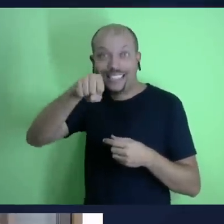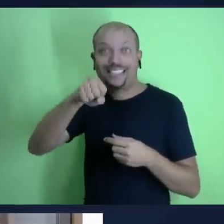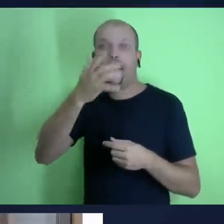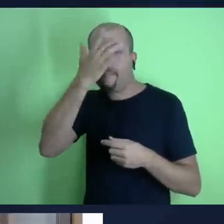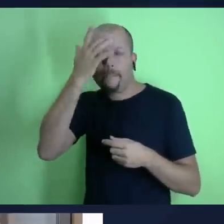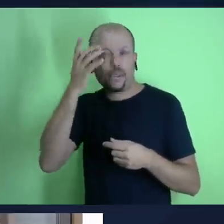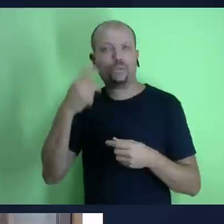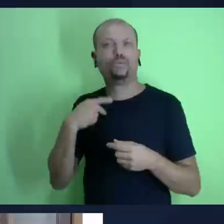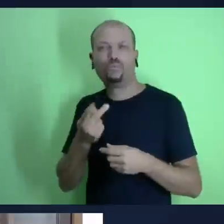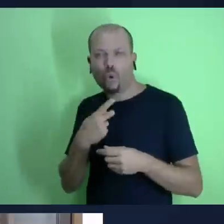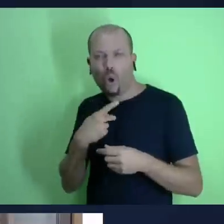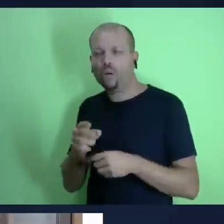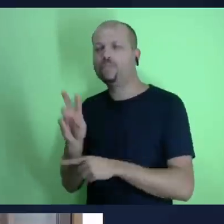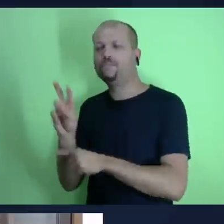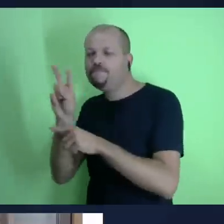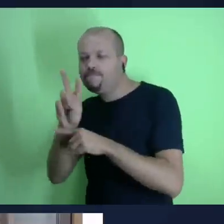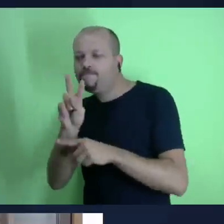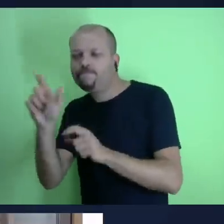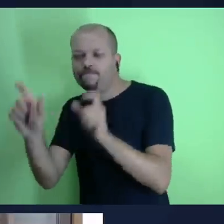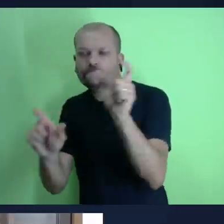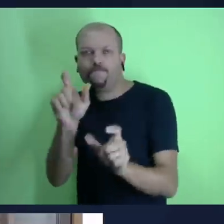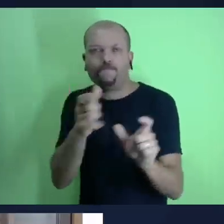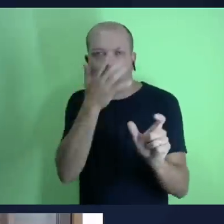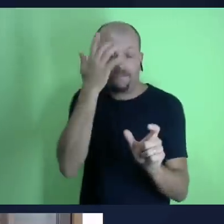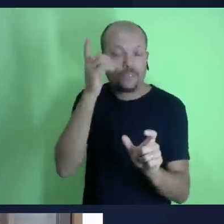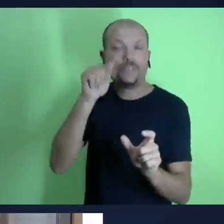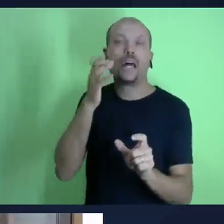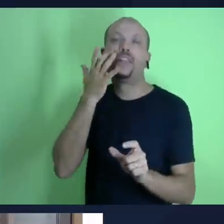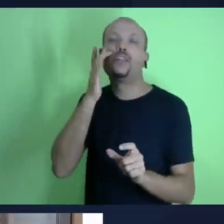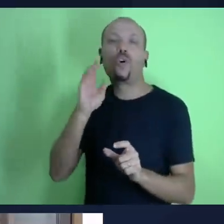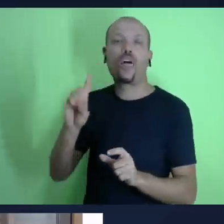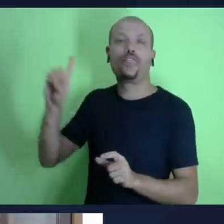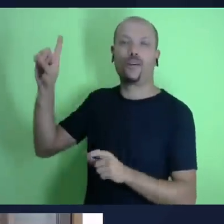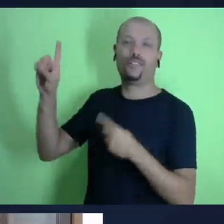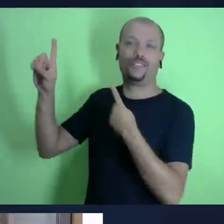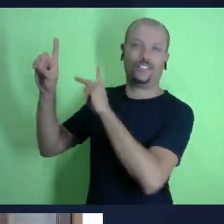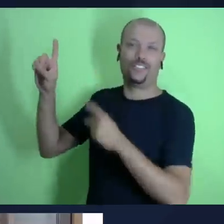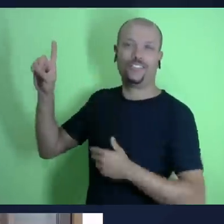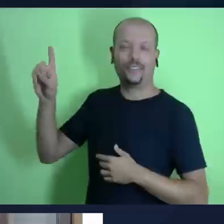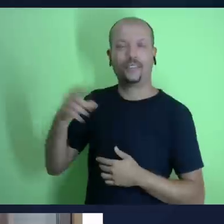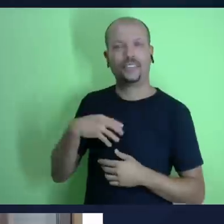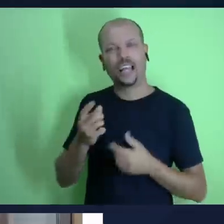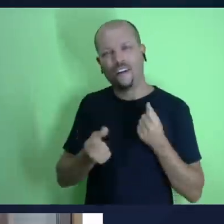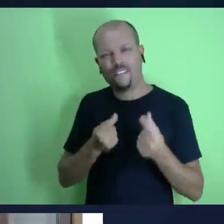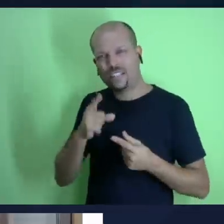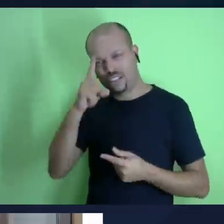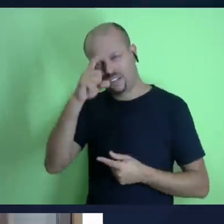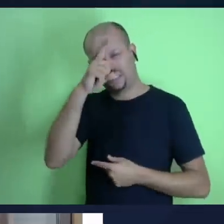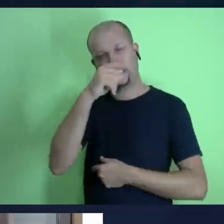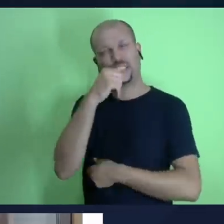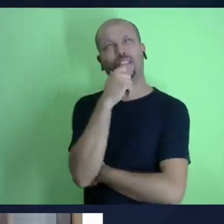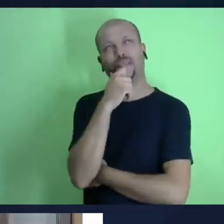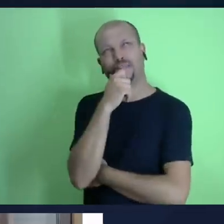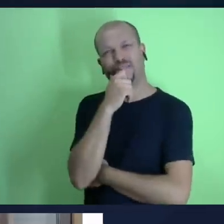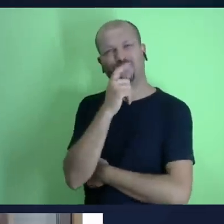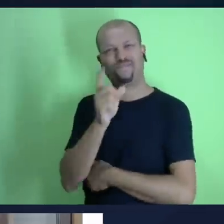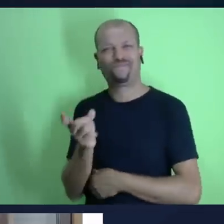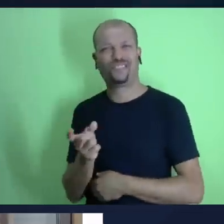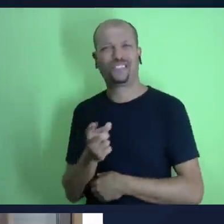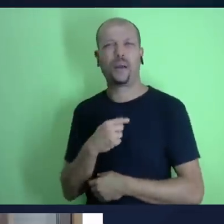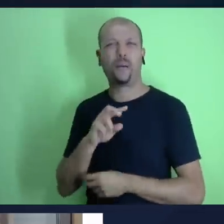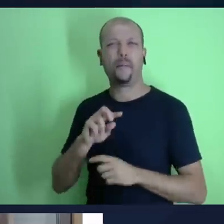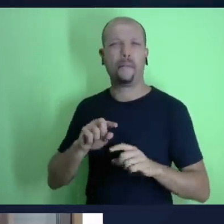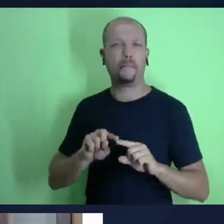porque a gente quer acumular porque a gente quer ter mais segurança mas Jesus diz assim ó não acumule confie em mim eu vou